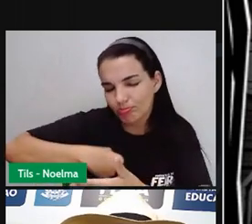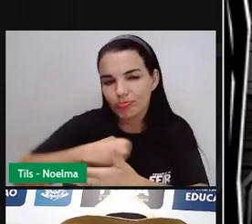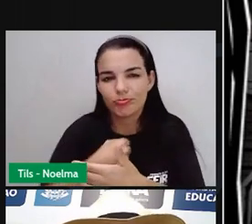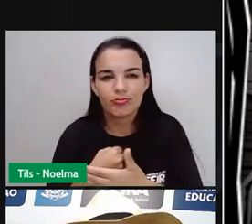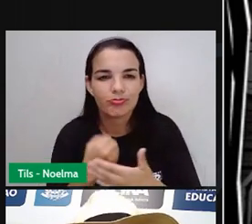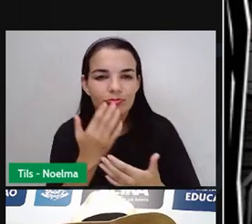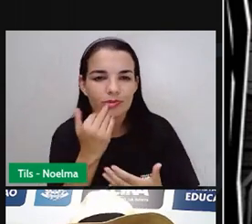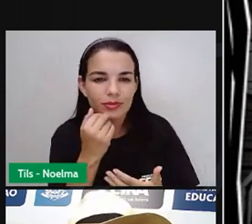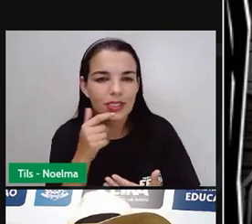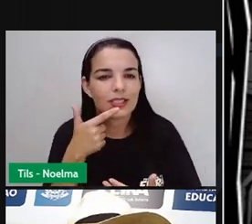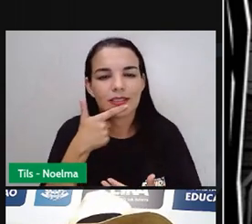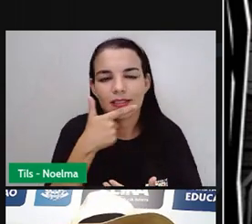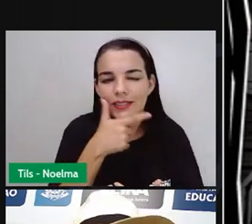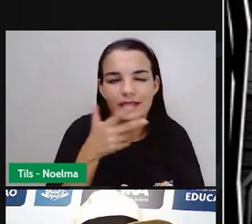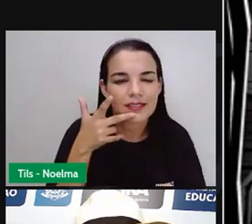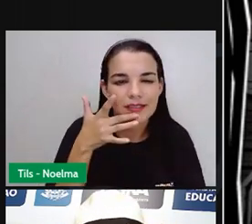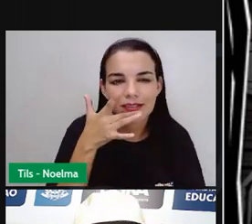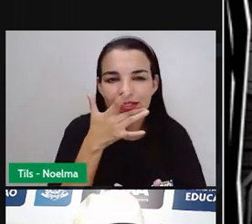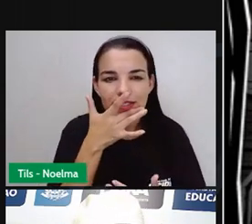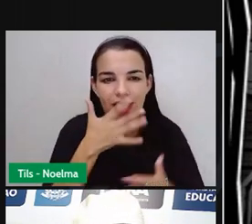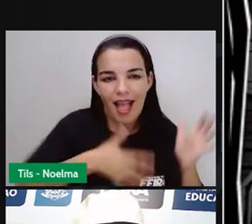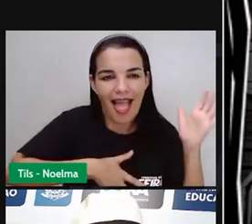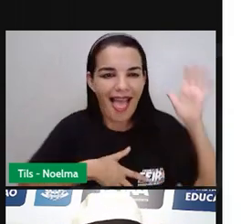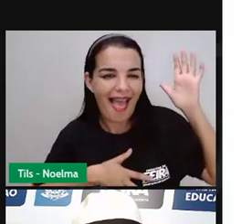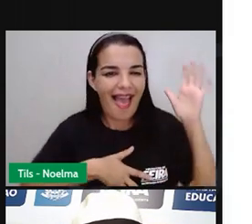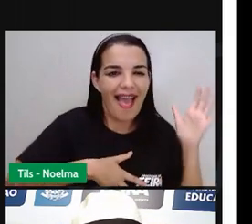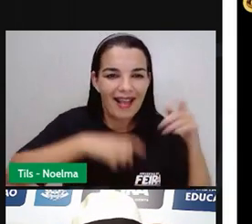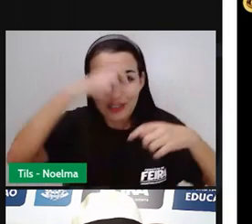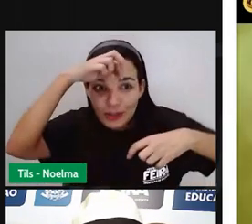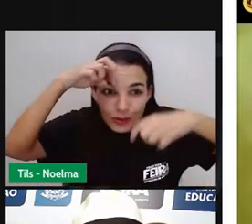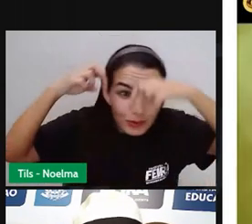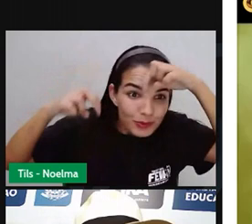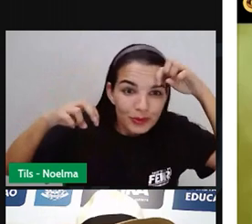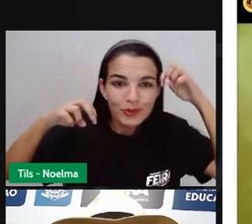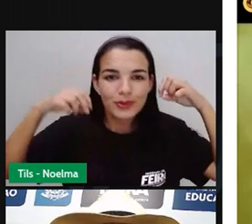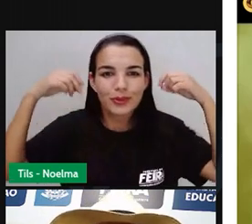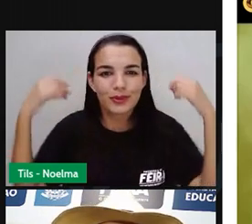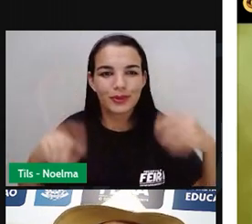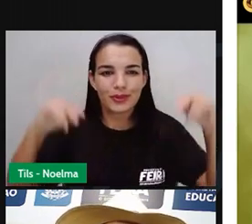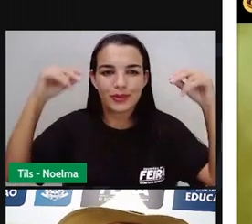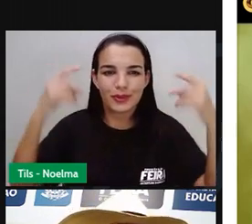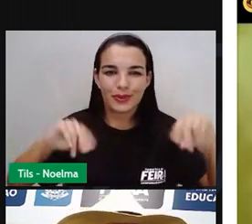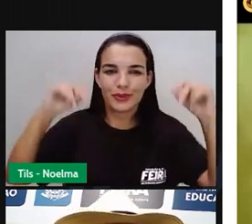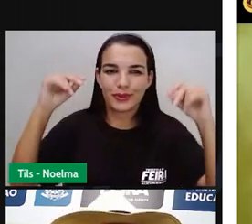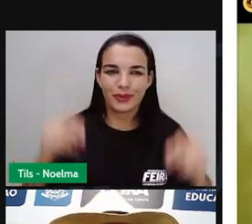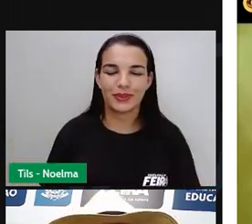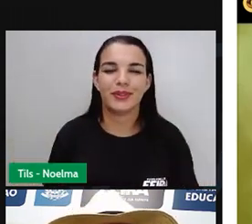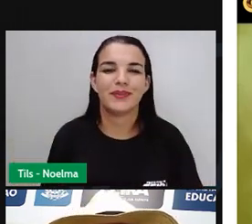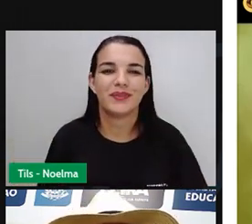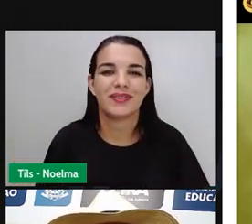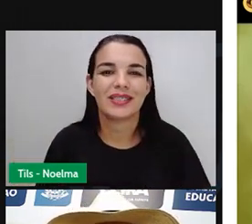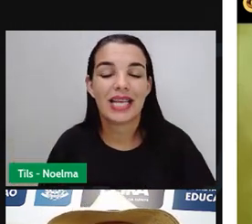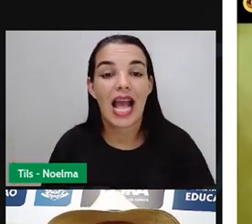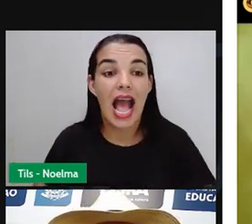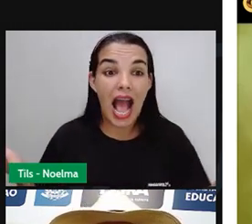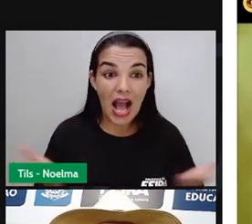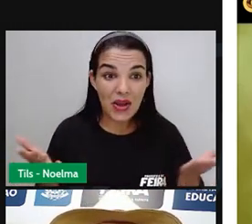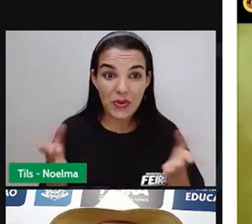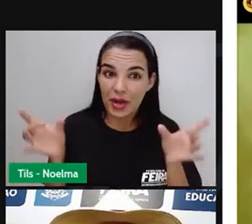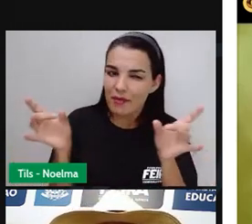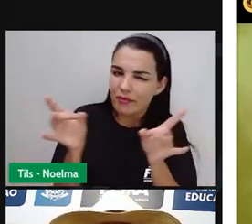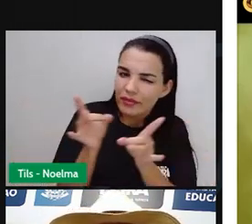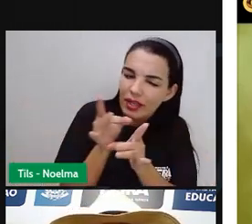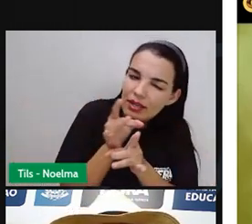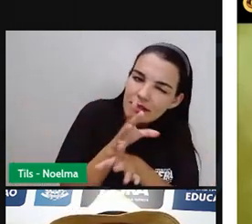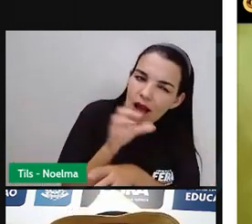matuto e o arrasta-pé até suar. E pra finalizar a nossa aula, nós vamos